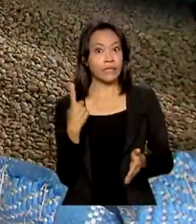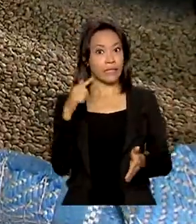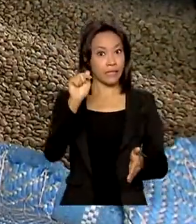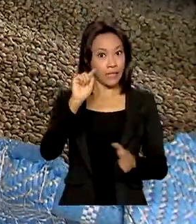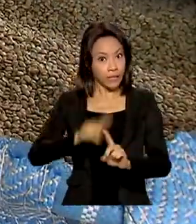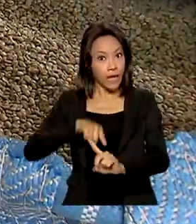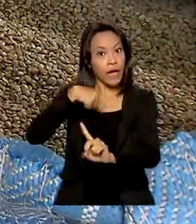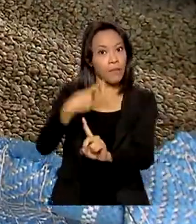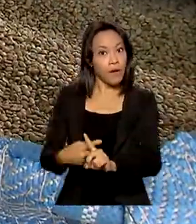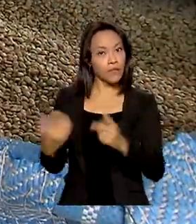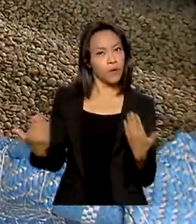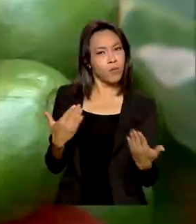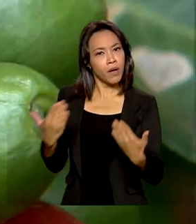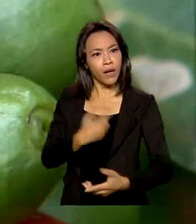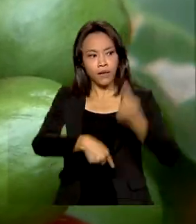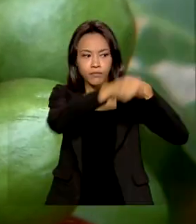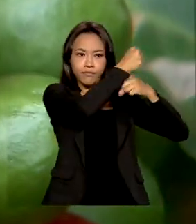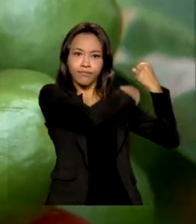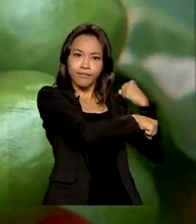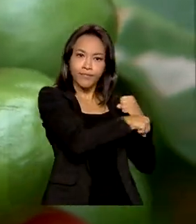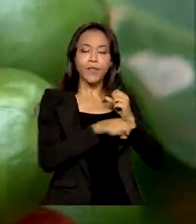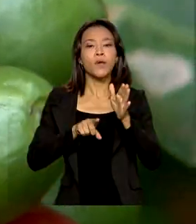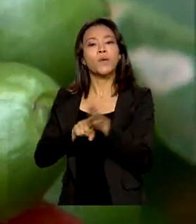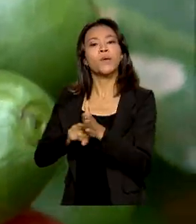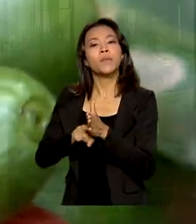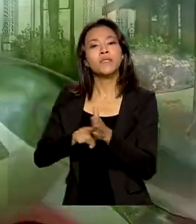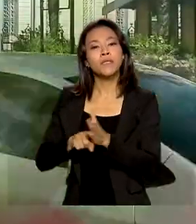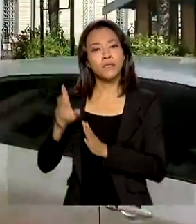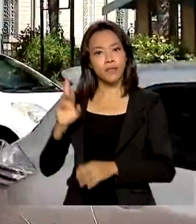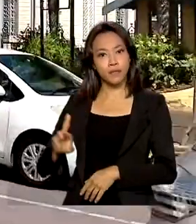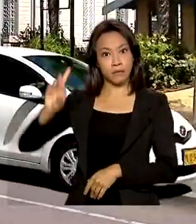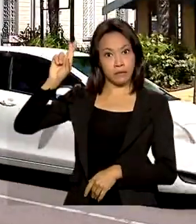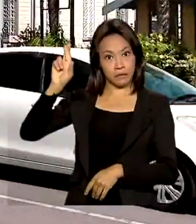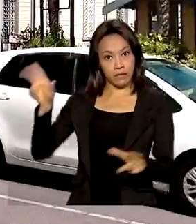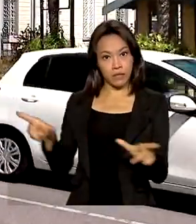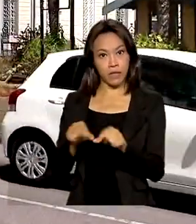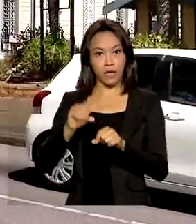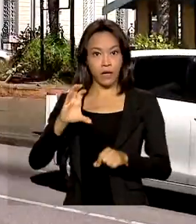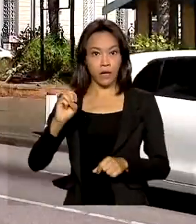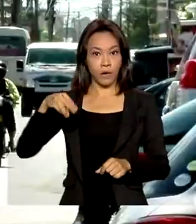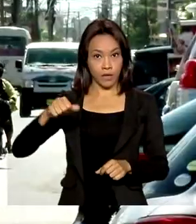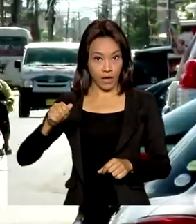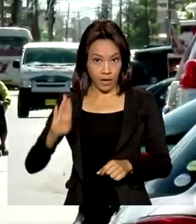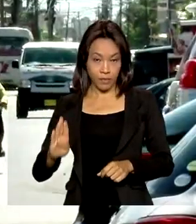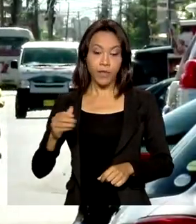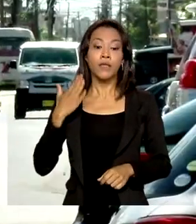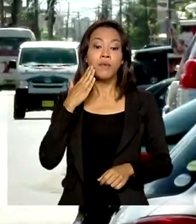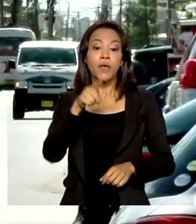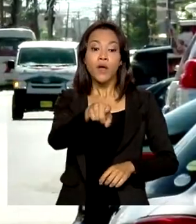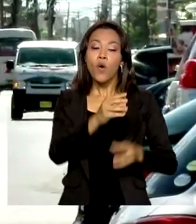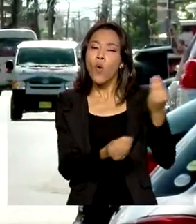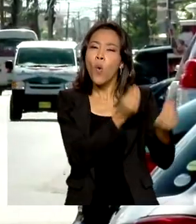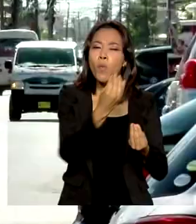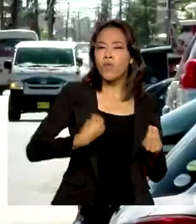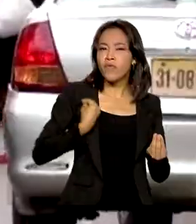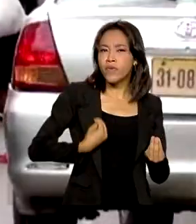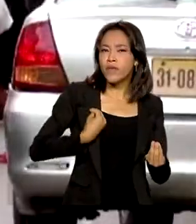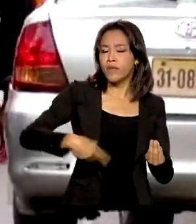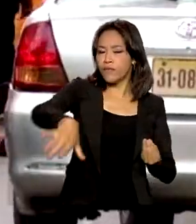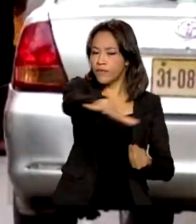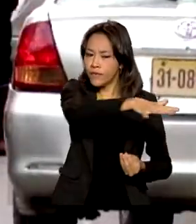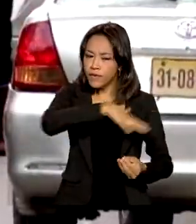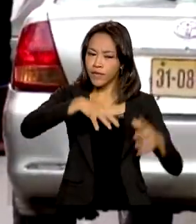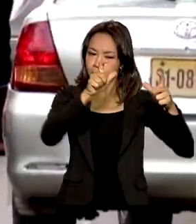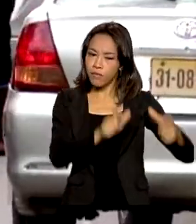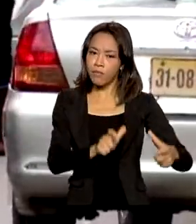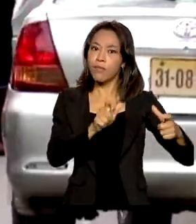safra anterior, segundo o levantamento da Conab. E uma reportagem sobre como vivem os brasileiros que estão no